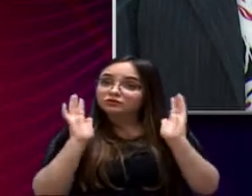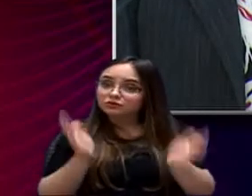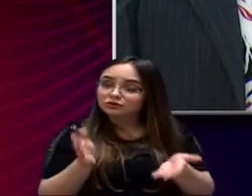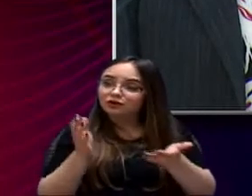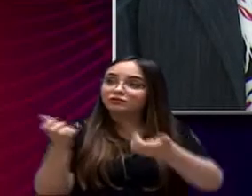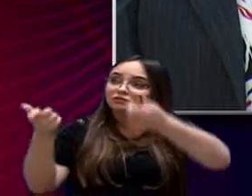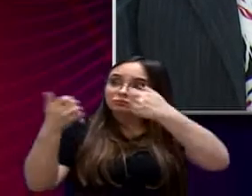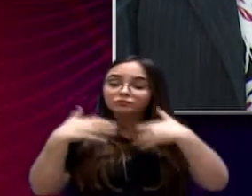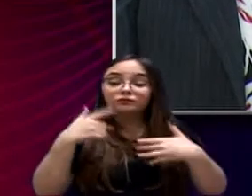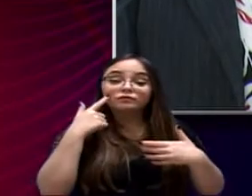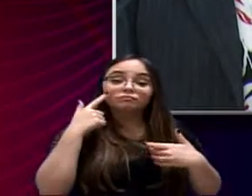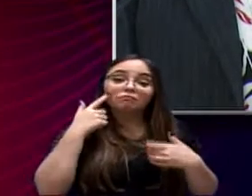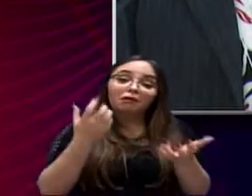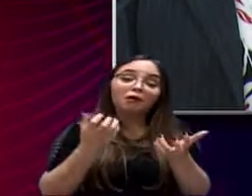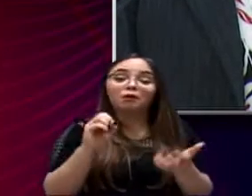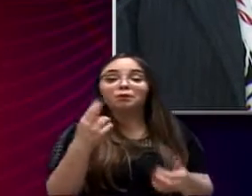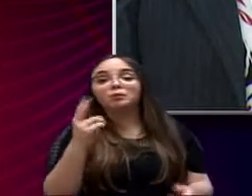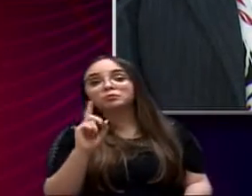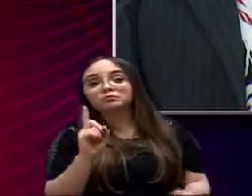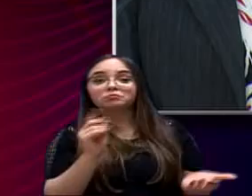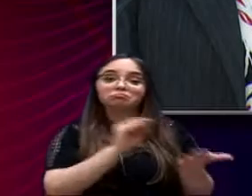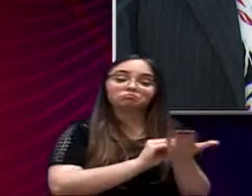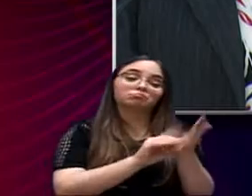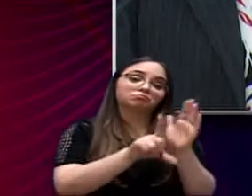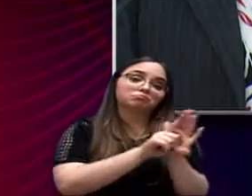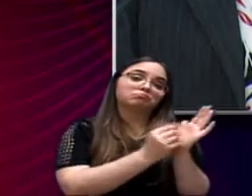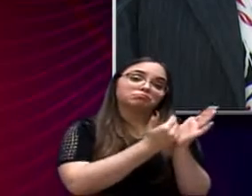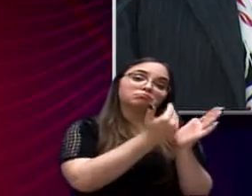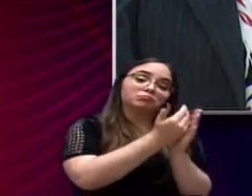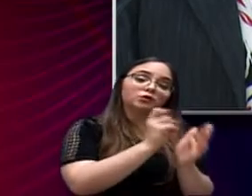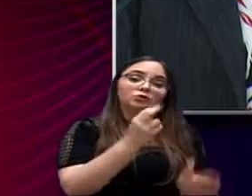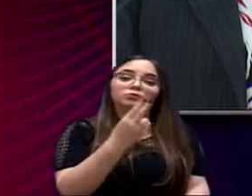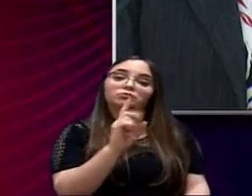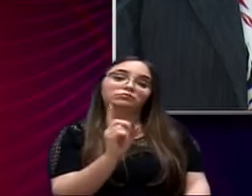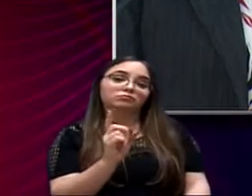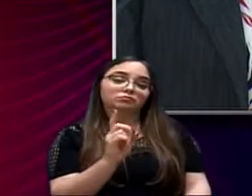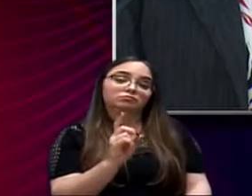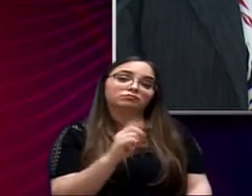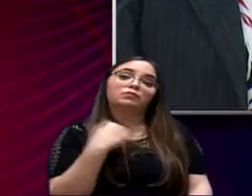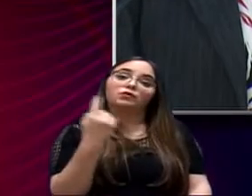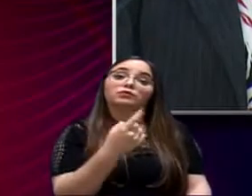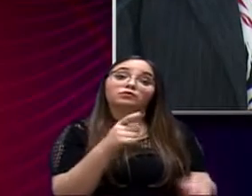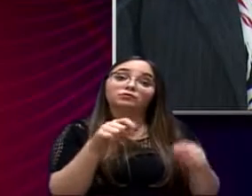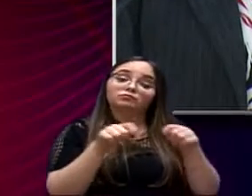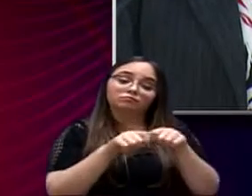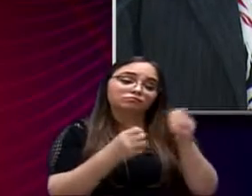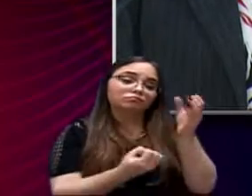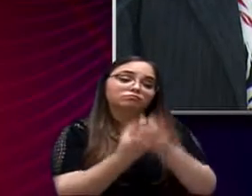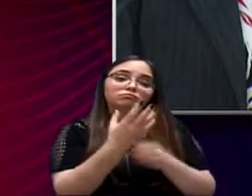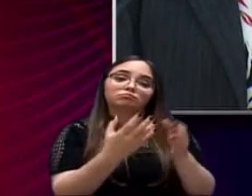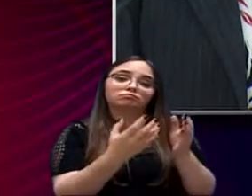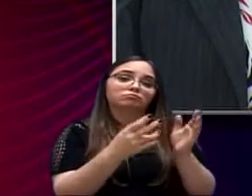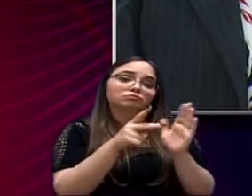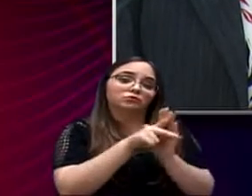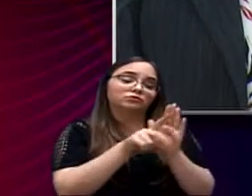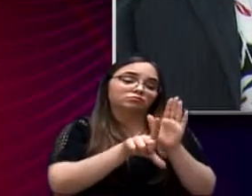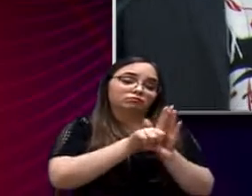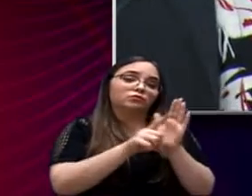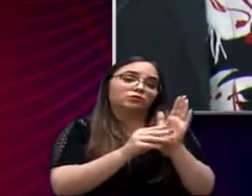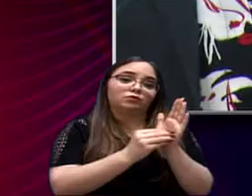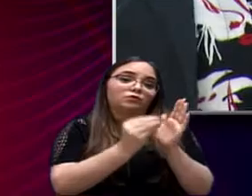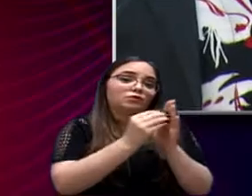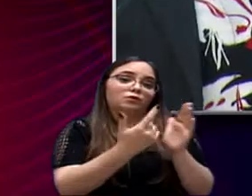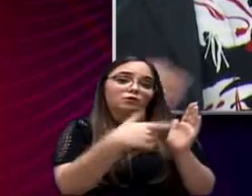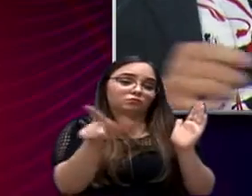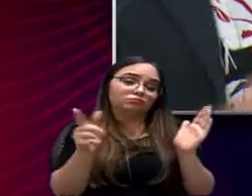uma pré-legislação e um acordo judicial existente e, a partir daí, a construir uma outra agenda em cima do projeto. Entendeu?